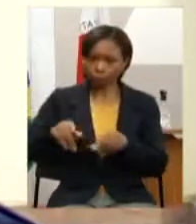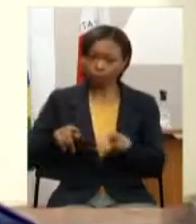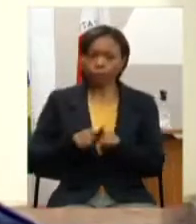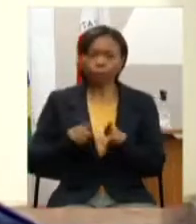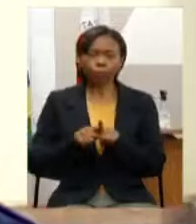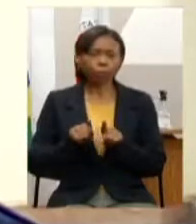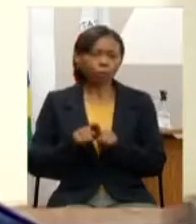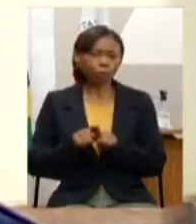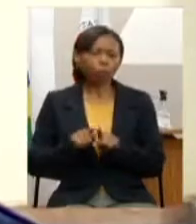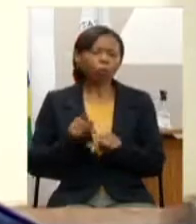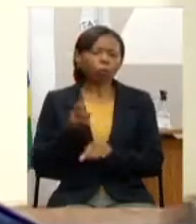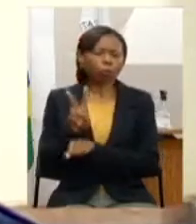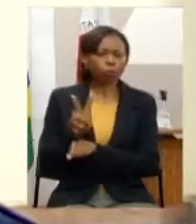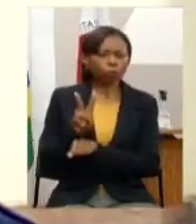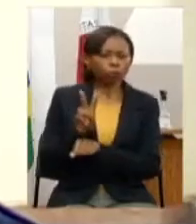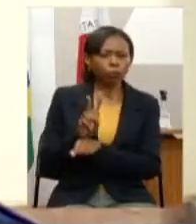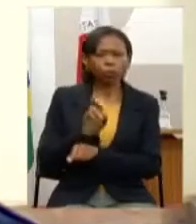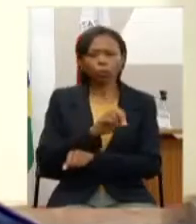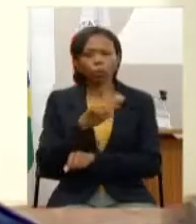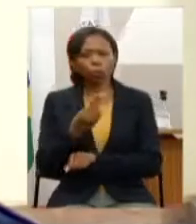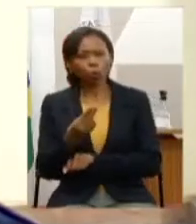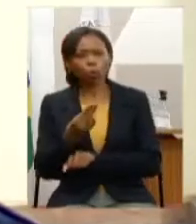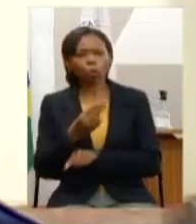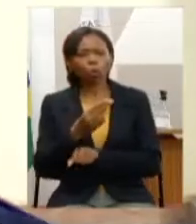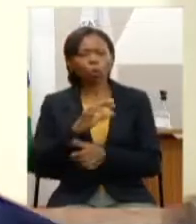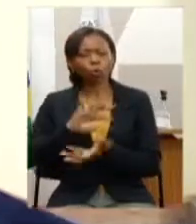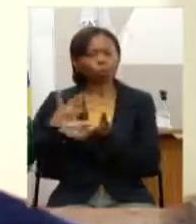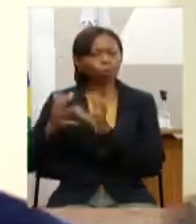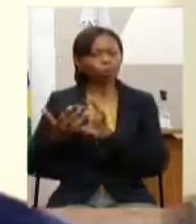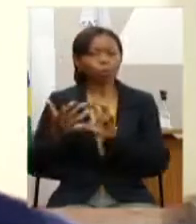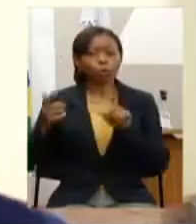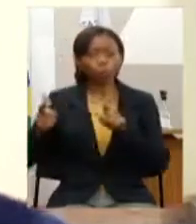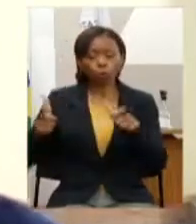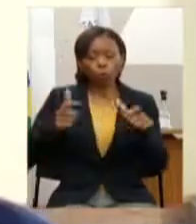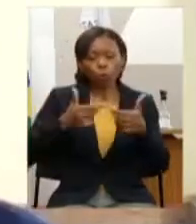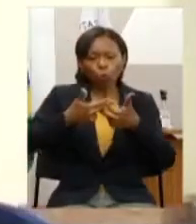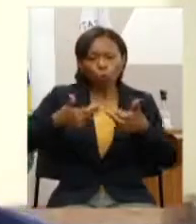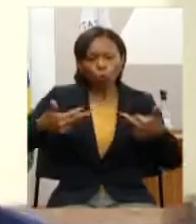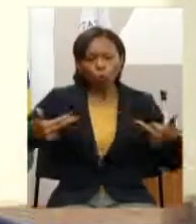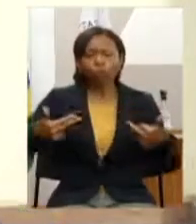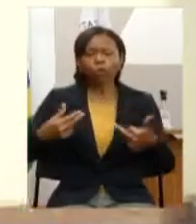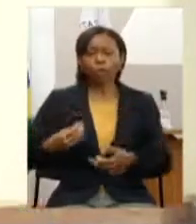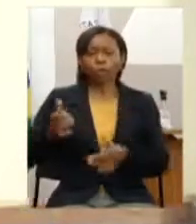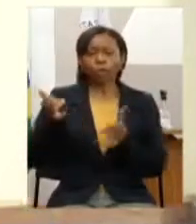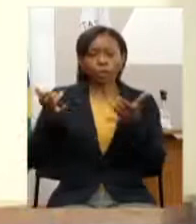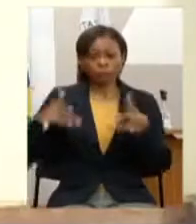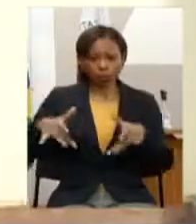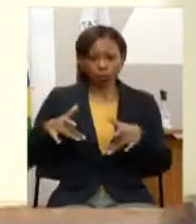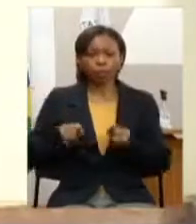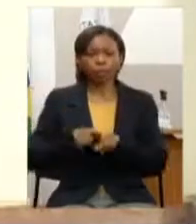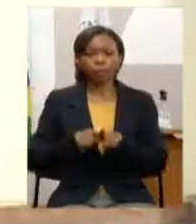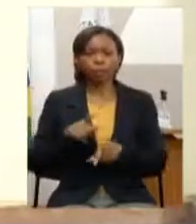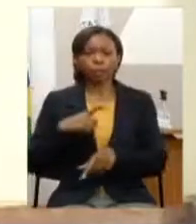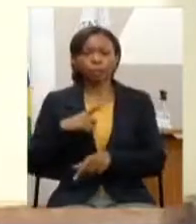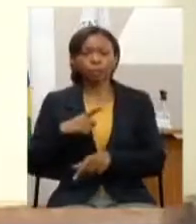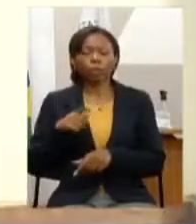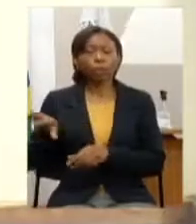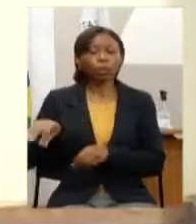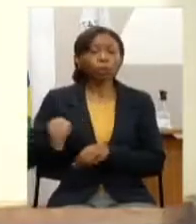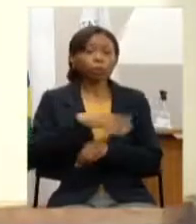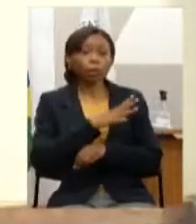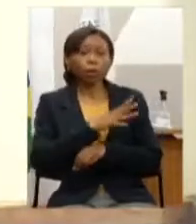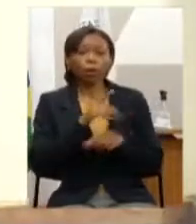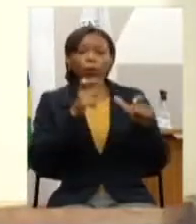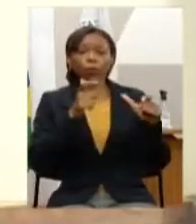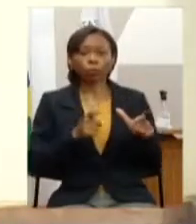preservando e ou recuperando os recursos naturais existentes enviar recomendação ao Banco Central para que seja